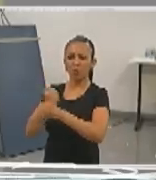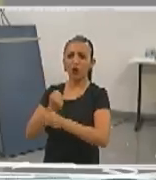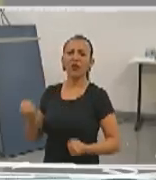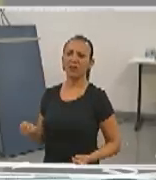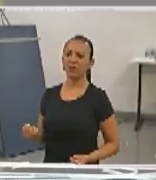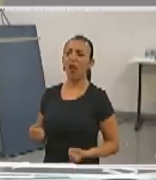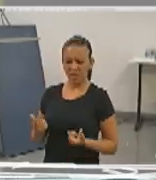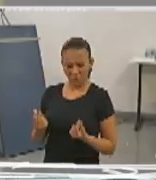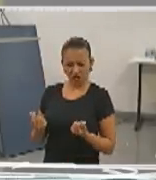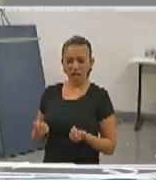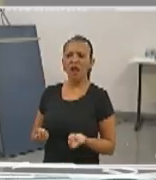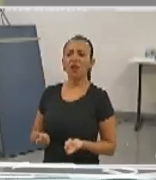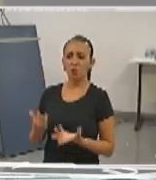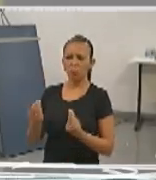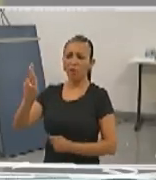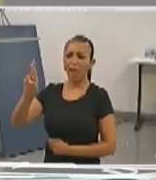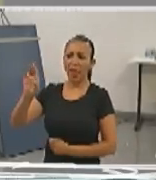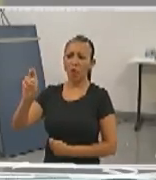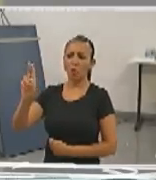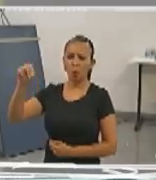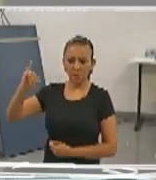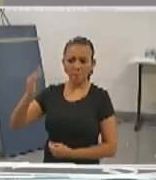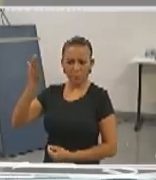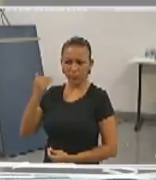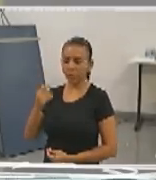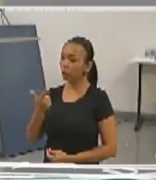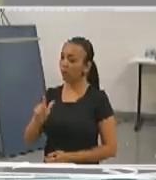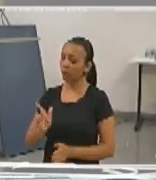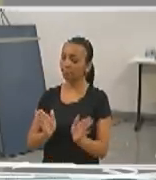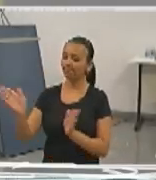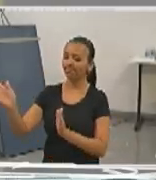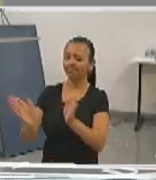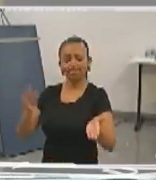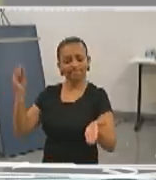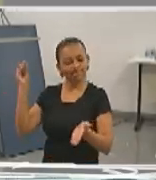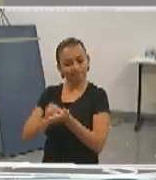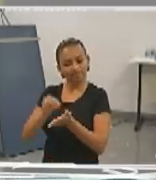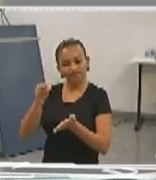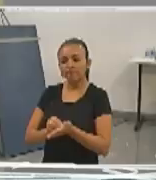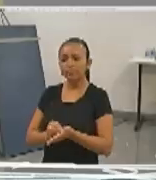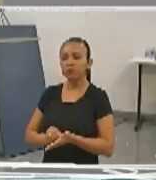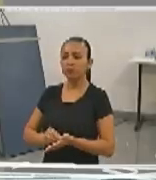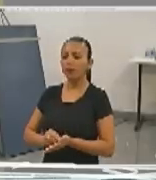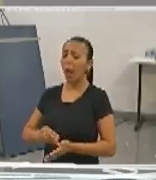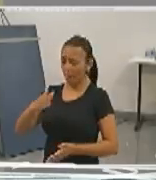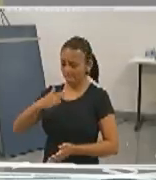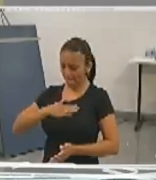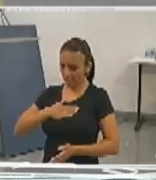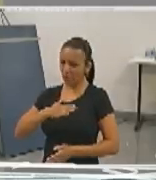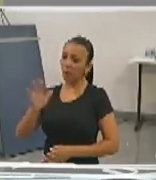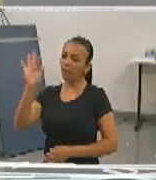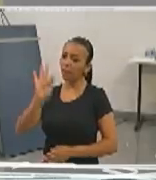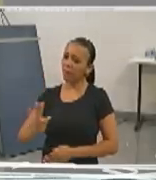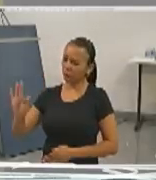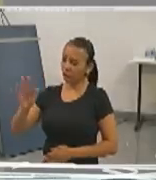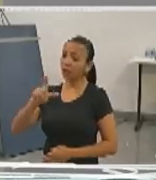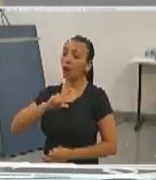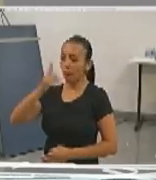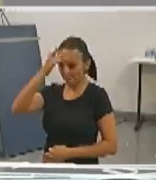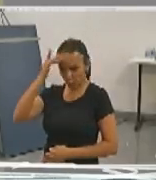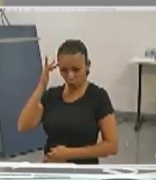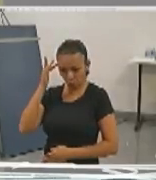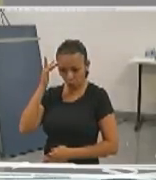recurso do Reuni na época, sem qualquer acessibilidade. Dentro da minha própria faculdade, tem colegas lá que